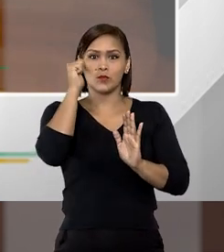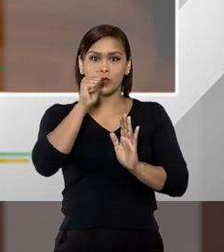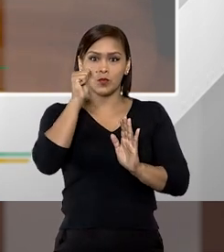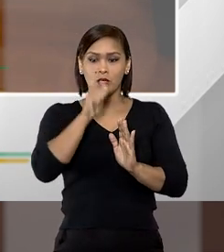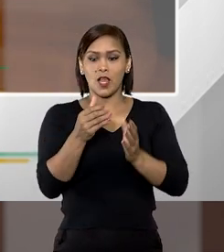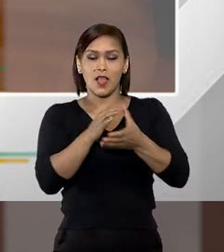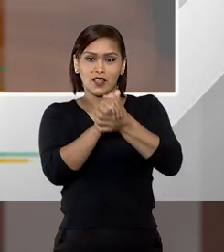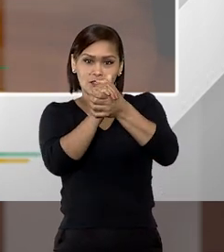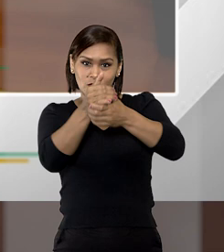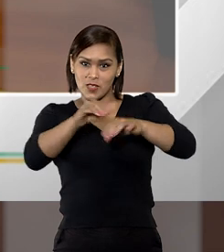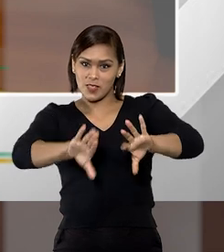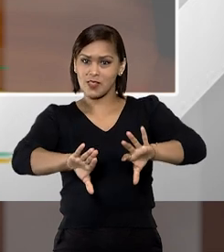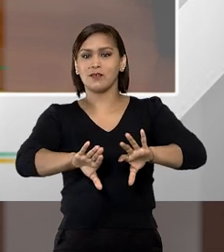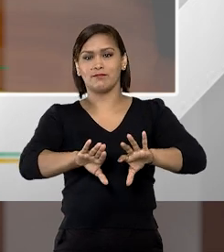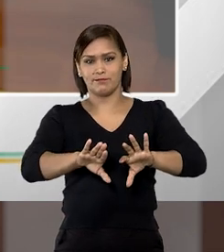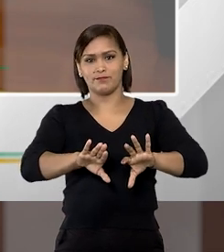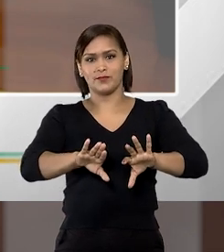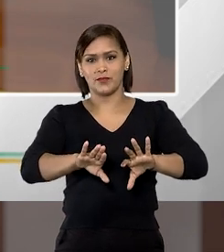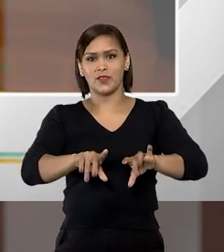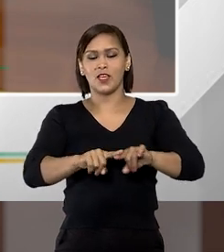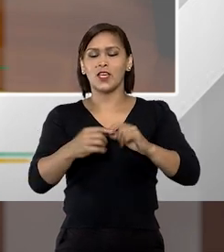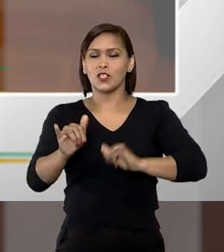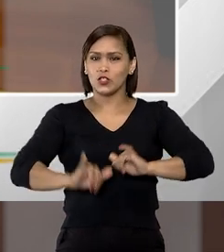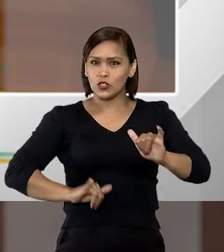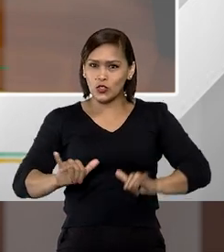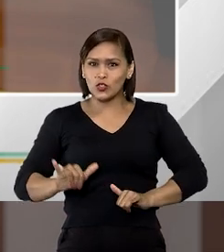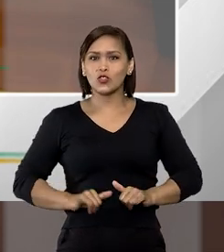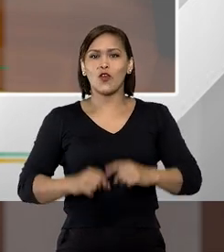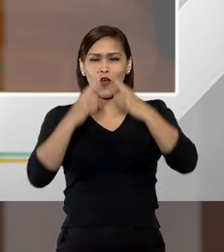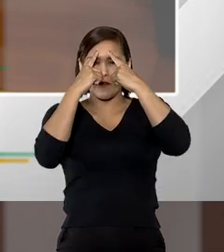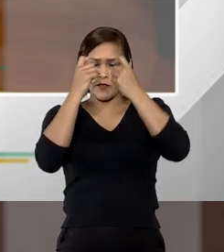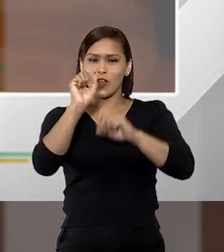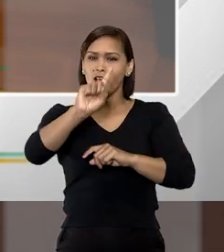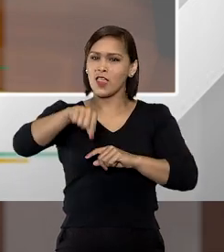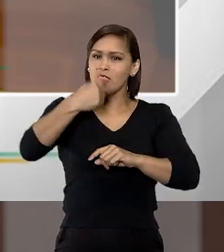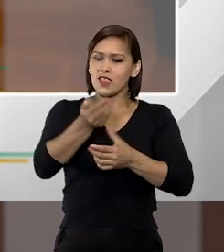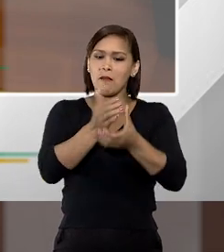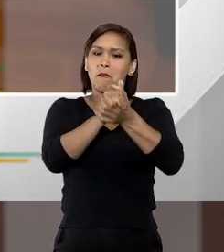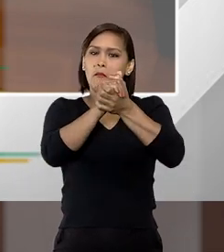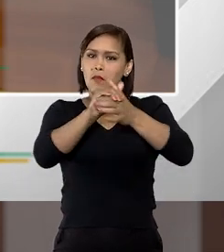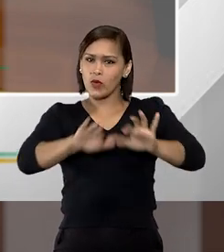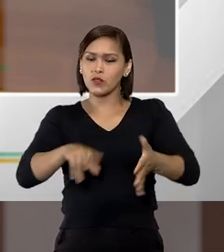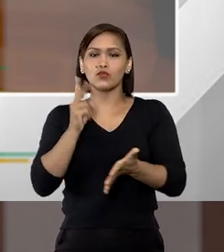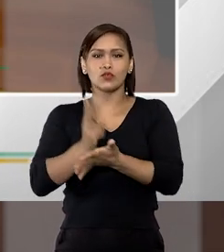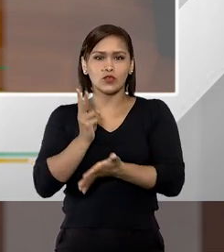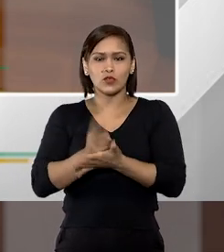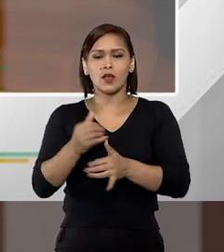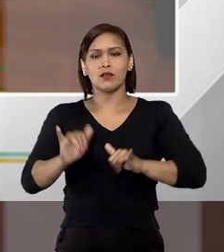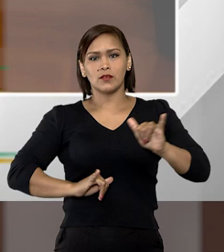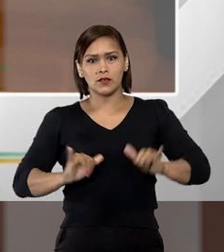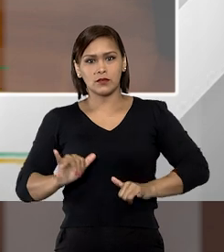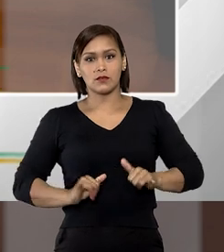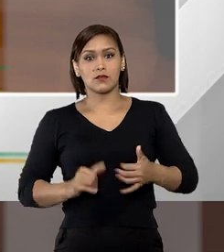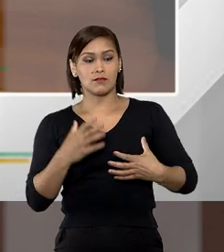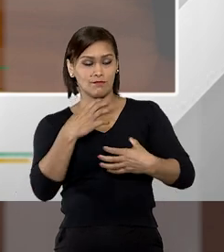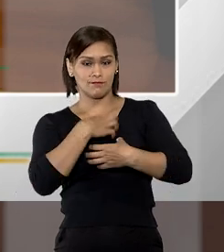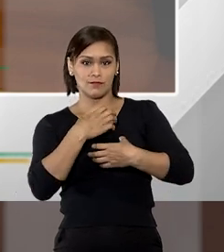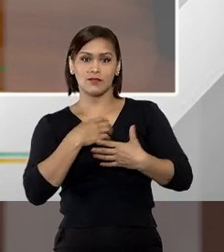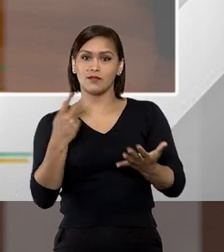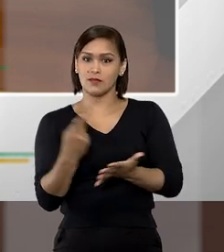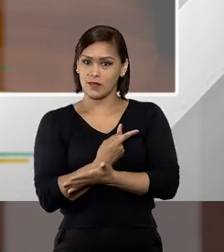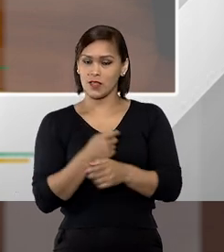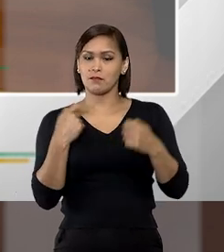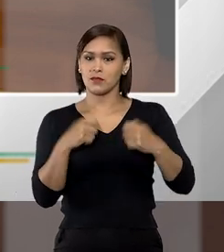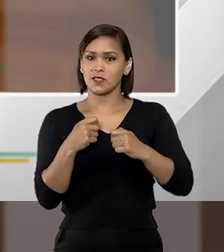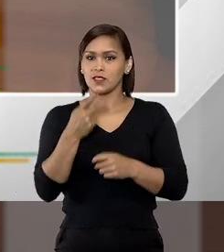que tinham se separado dos seus maridos e sofreriam violência mesmo depois de se separar. Então, a situação, a gente tem que falar